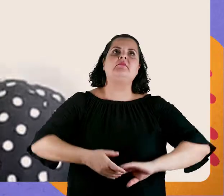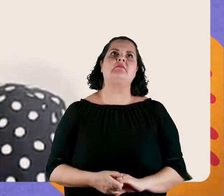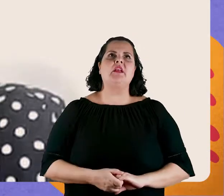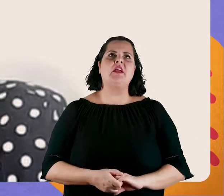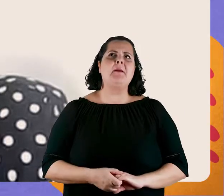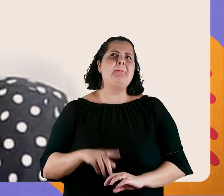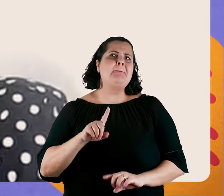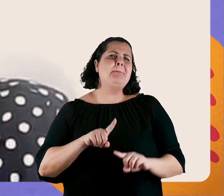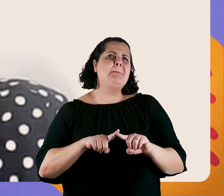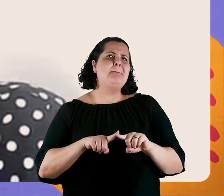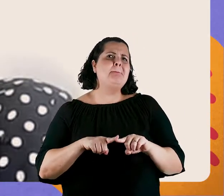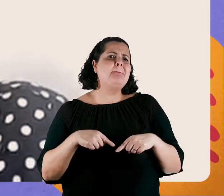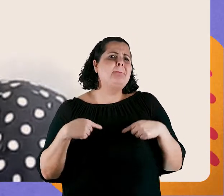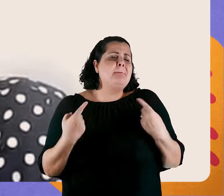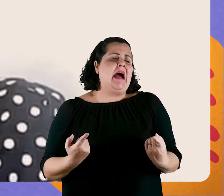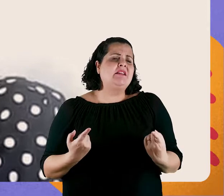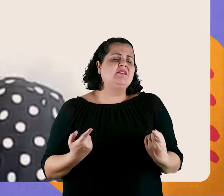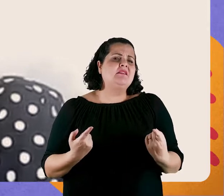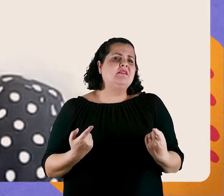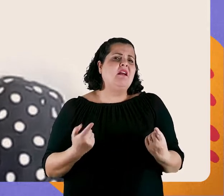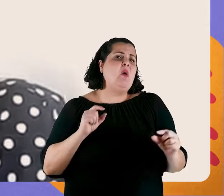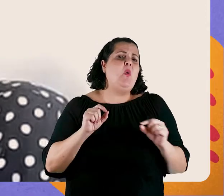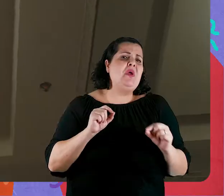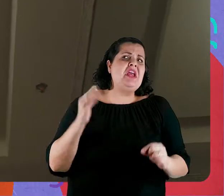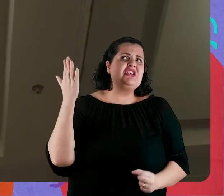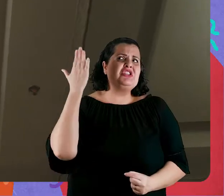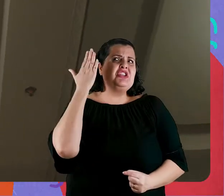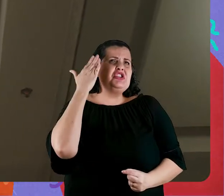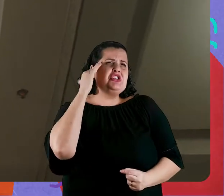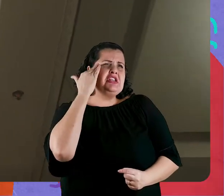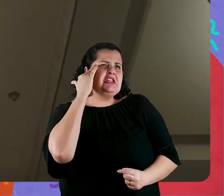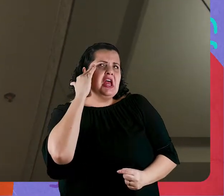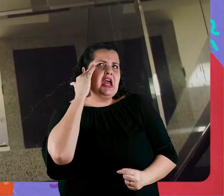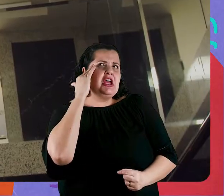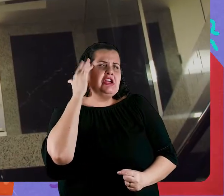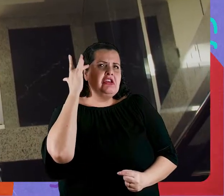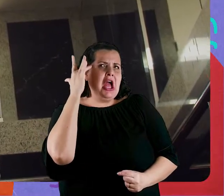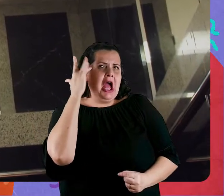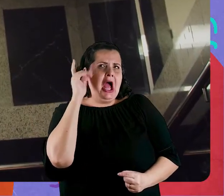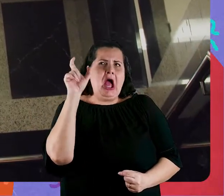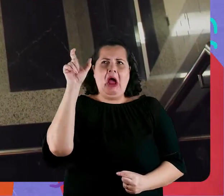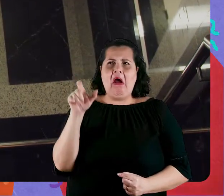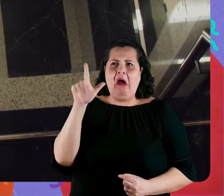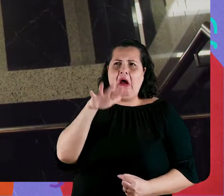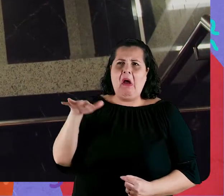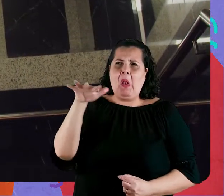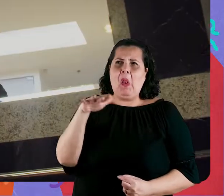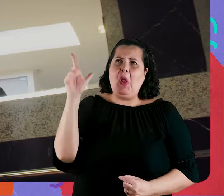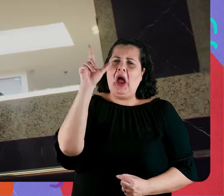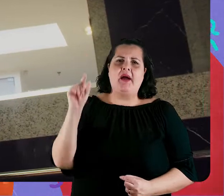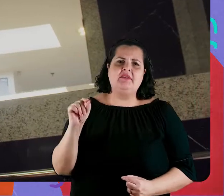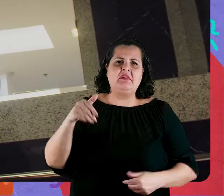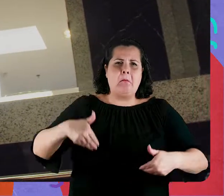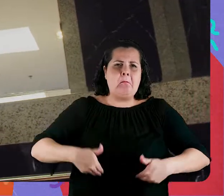Quase que automático, né? Miséria, pobreza, fome. A gente ainda tem essa deficiência muito grande quando se trata de ensino de